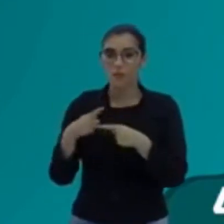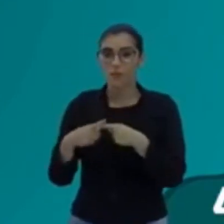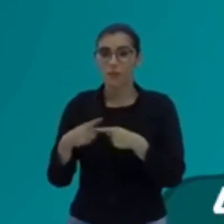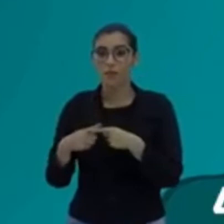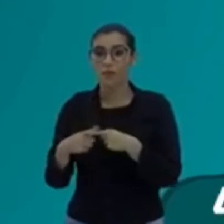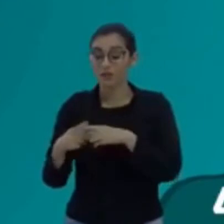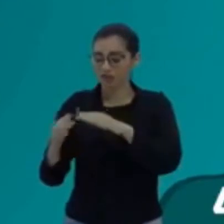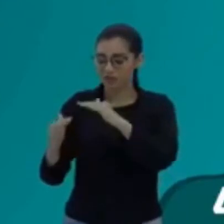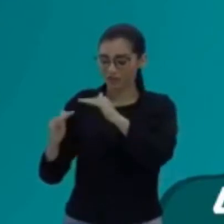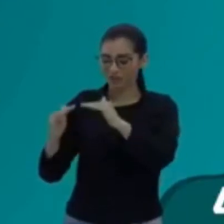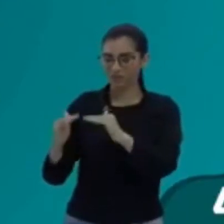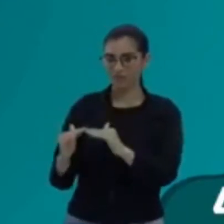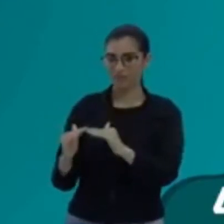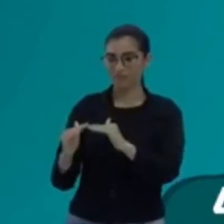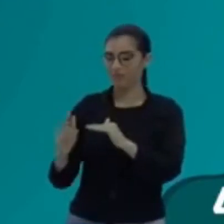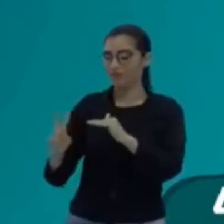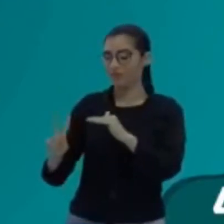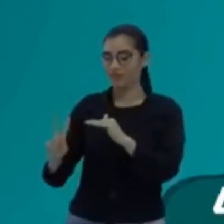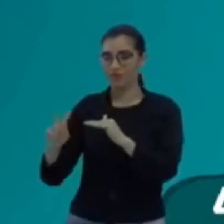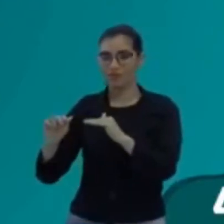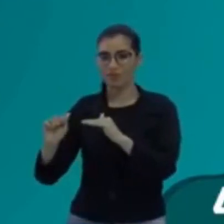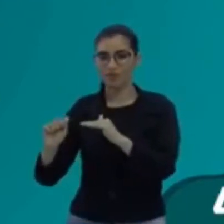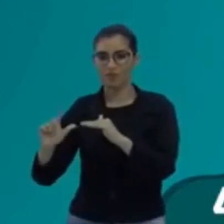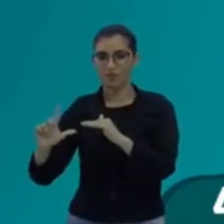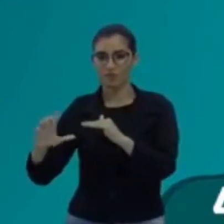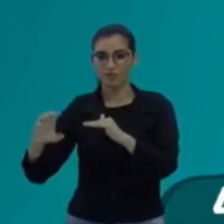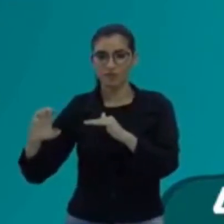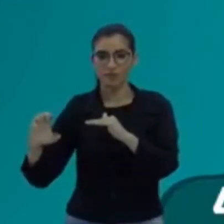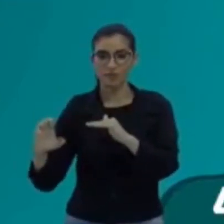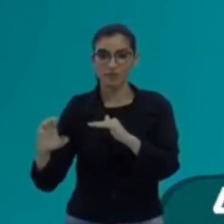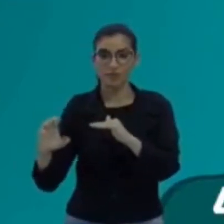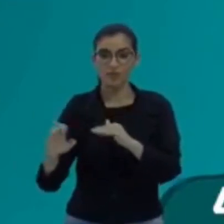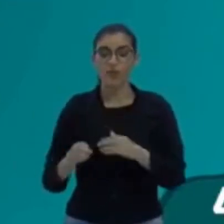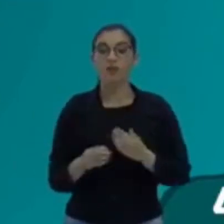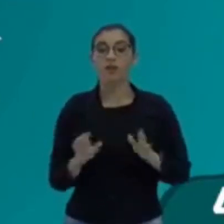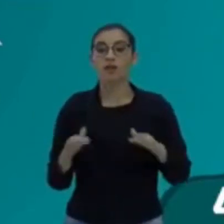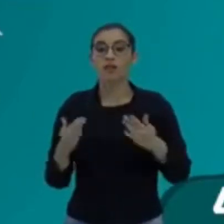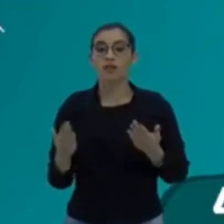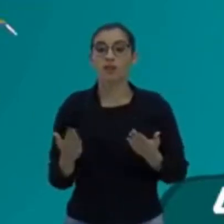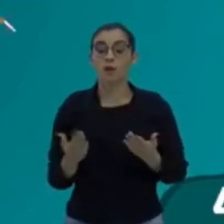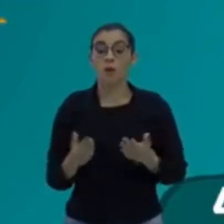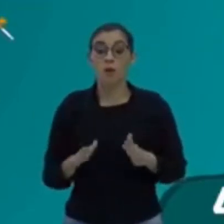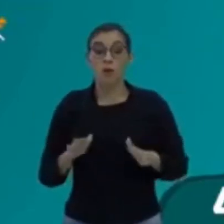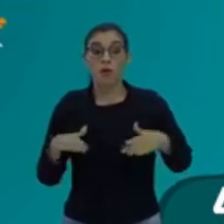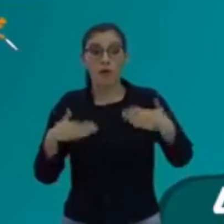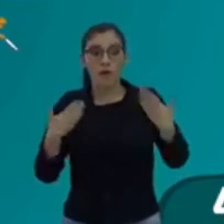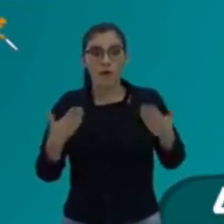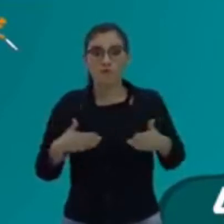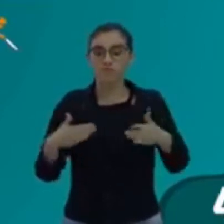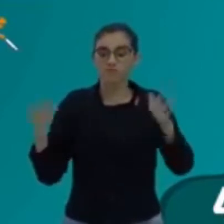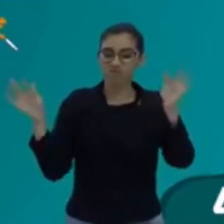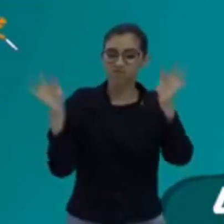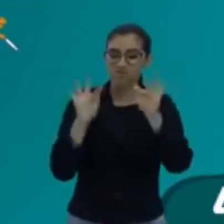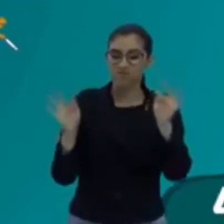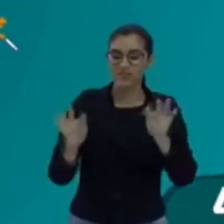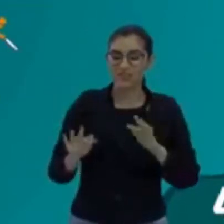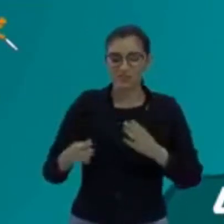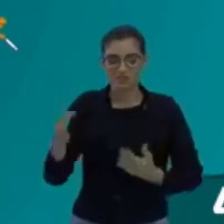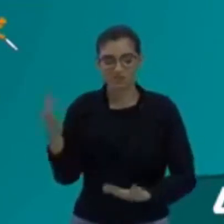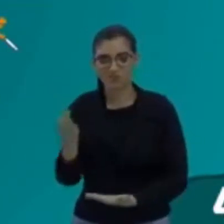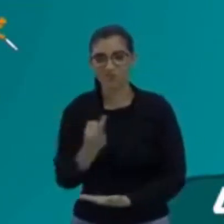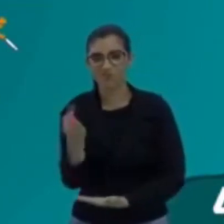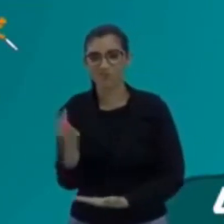agora no vale. Tá bom? Então, quando eu estava felizão, estava dando tudo